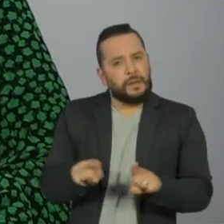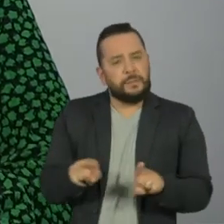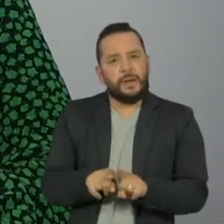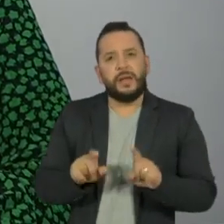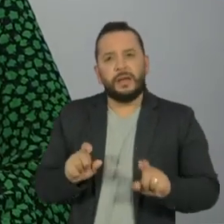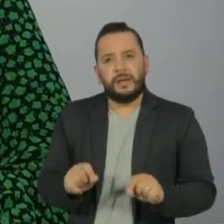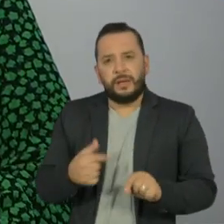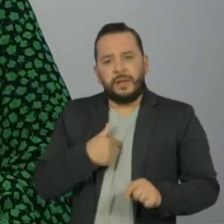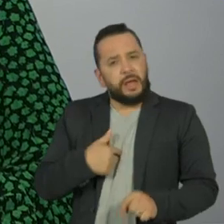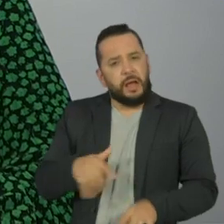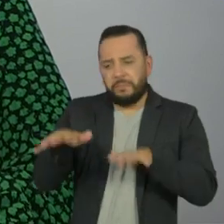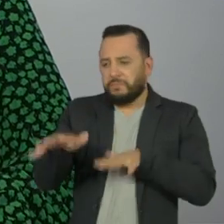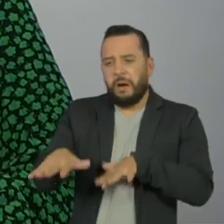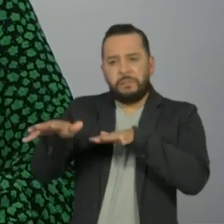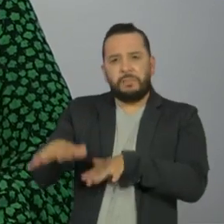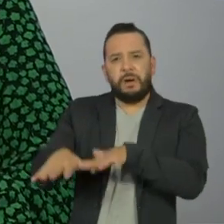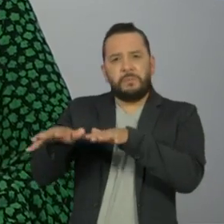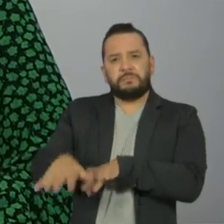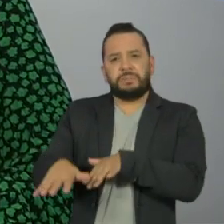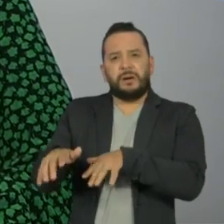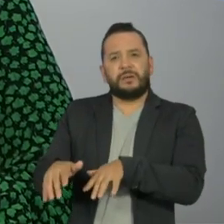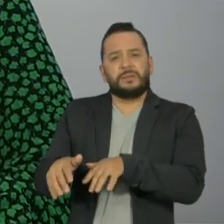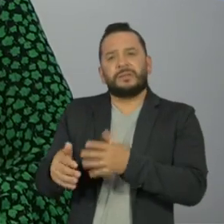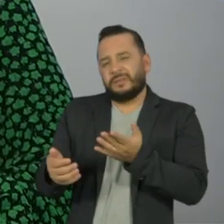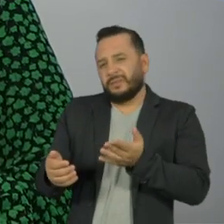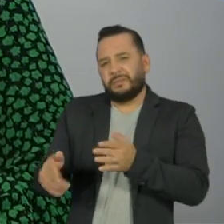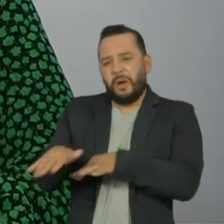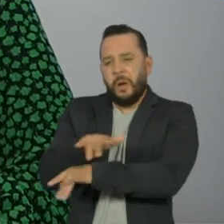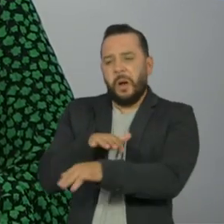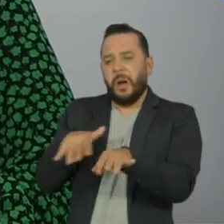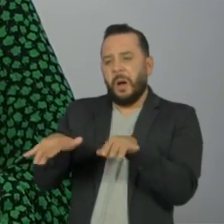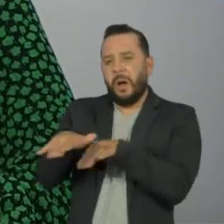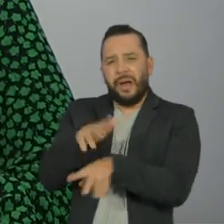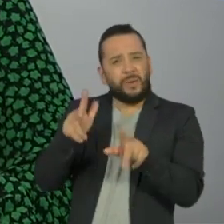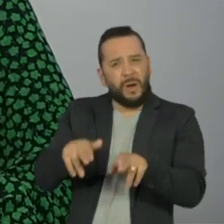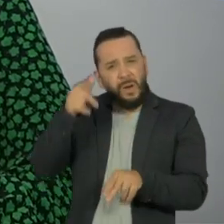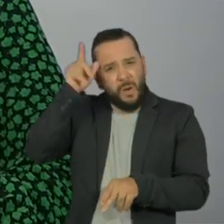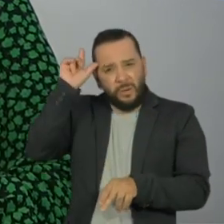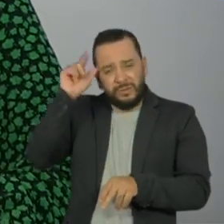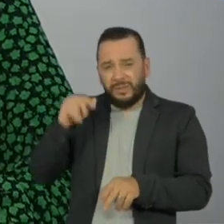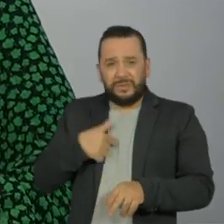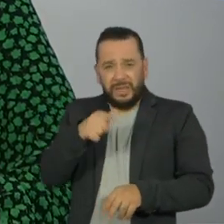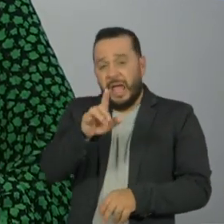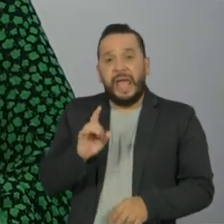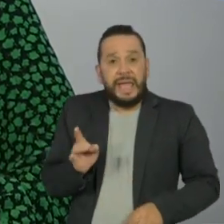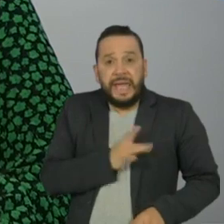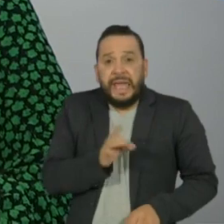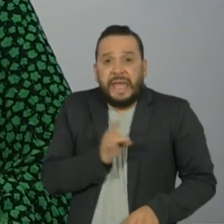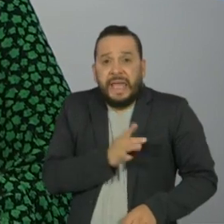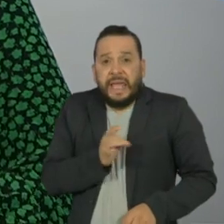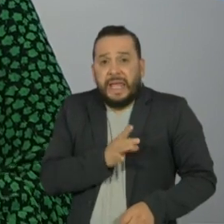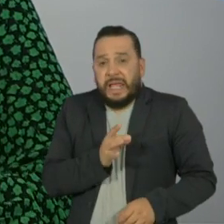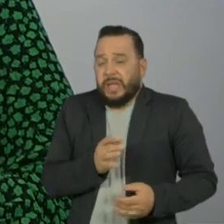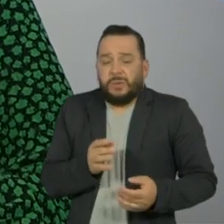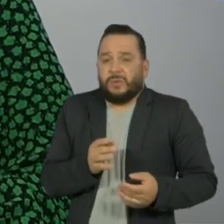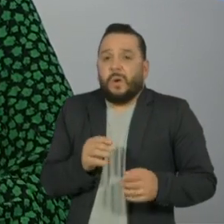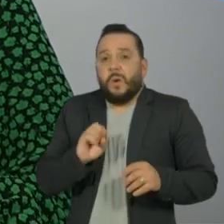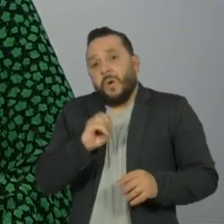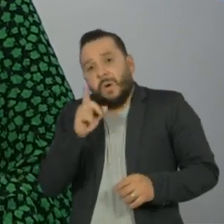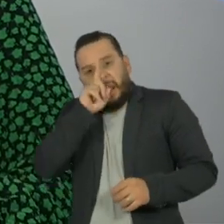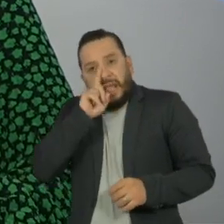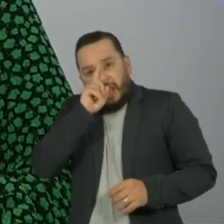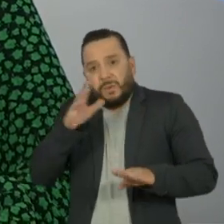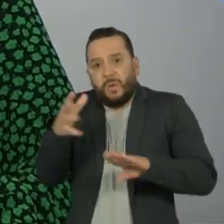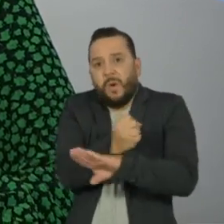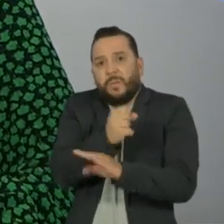nessas manifestações pontuais como as que ocorreram ontem um risco real de golpe. No seu discurso de